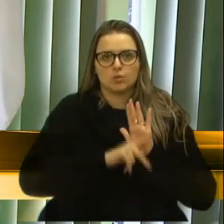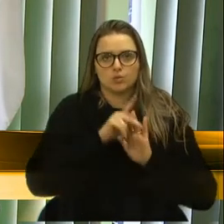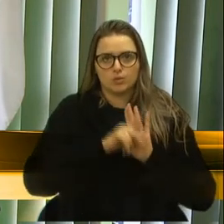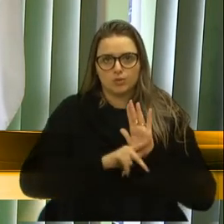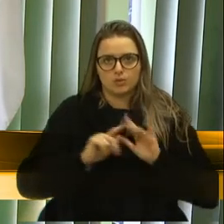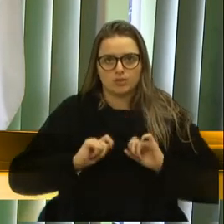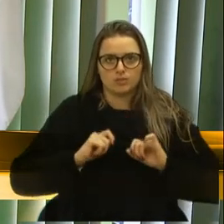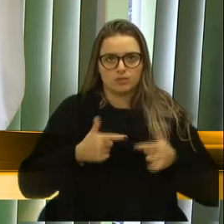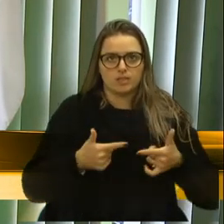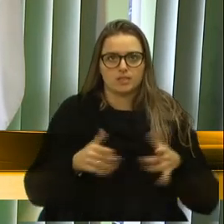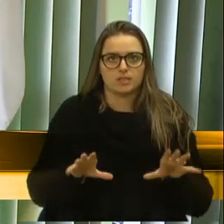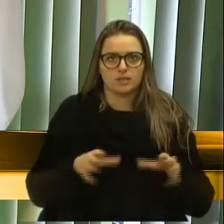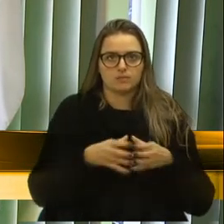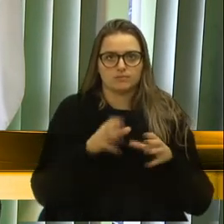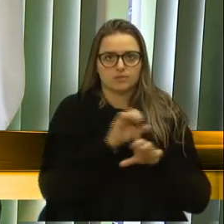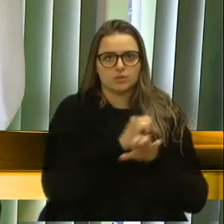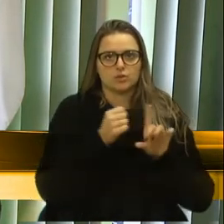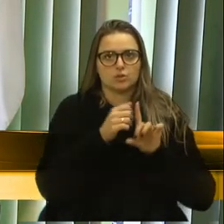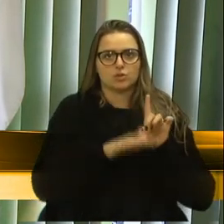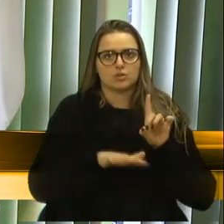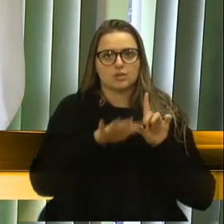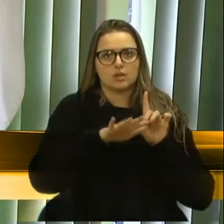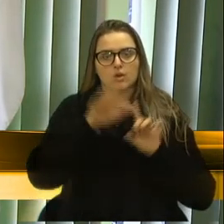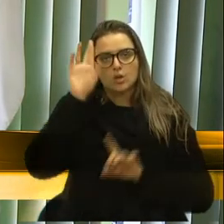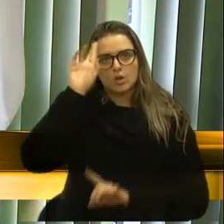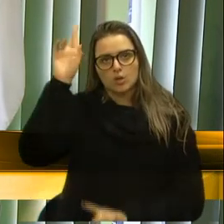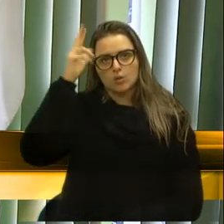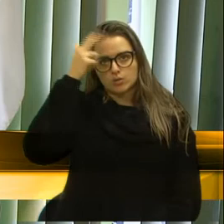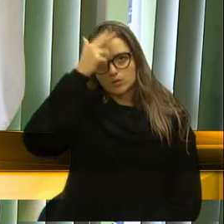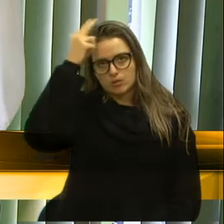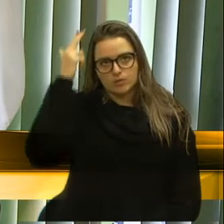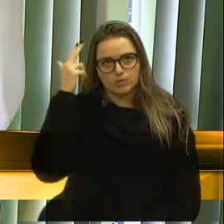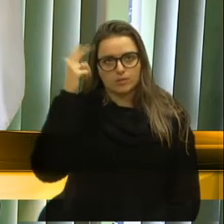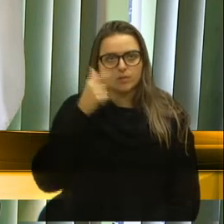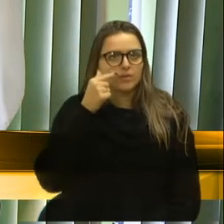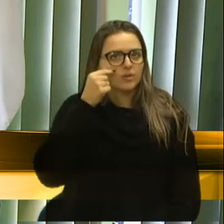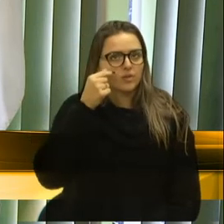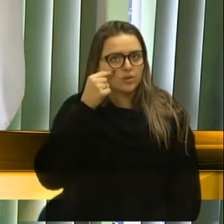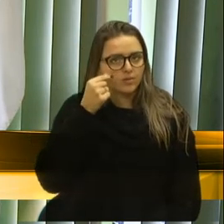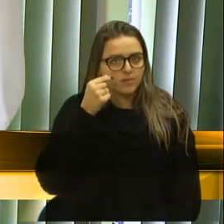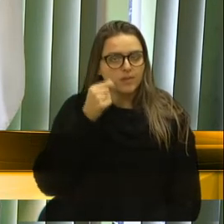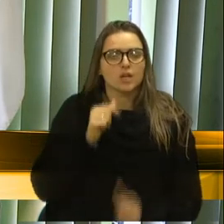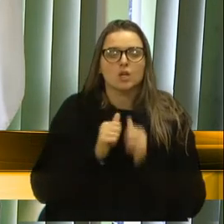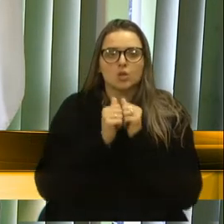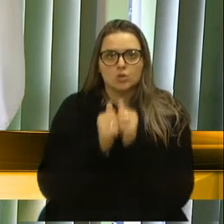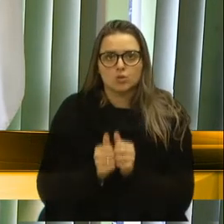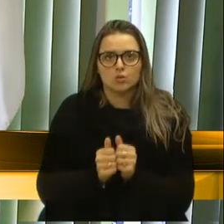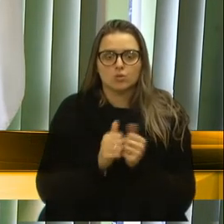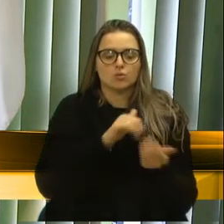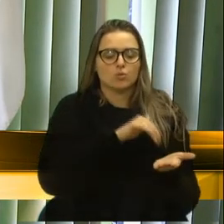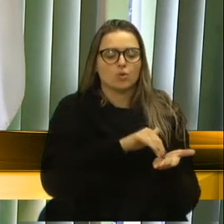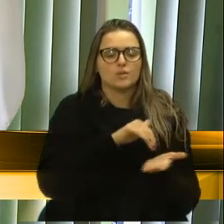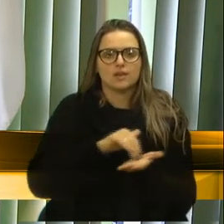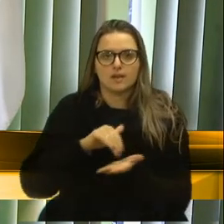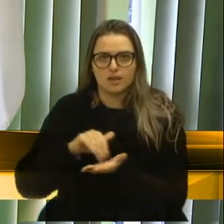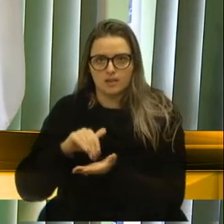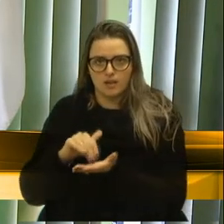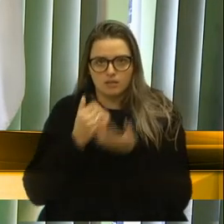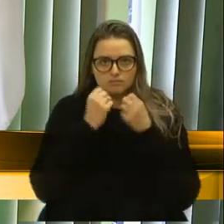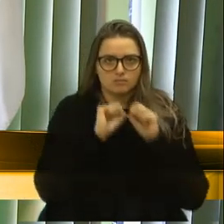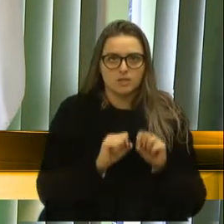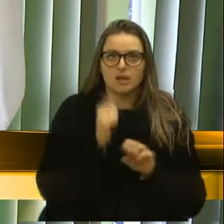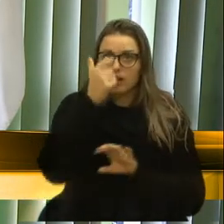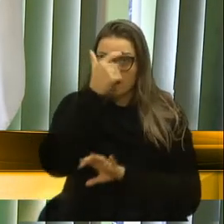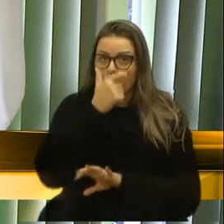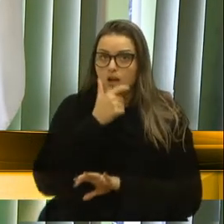ação em conjunto. O prefeito Cassina, é o senhor Eloy Friço, juntamente com seus secretários, achou